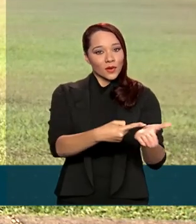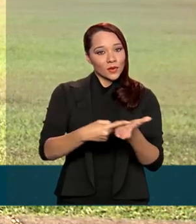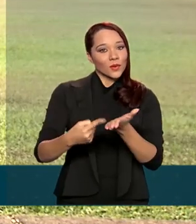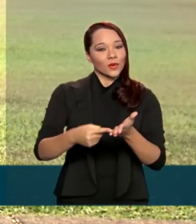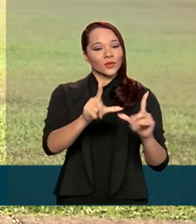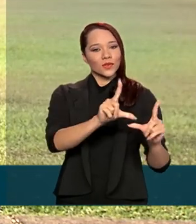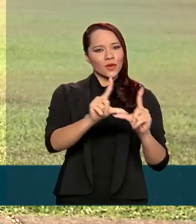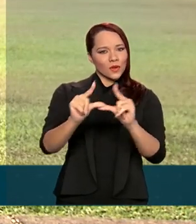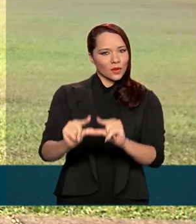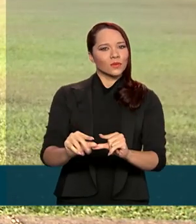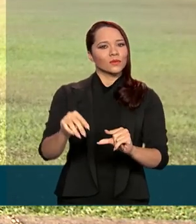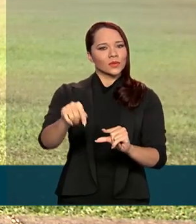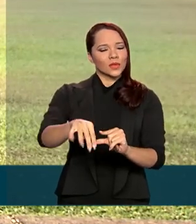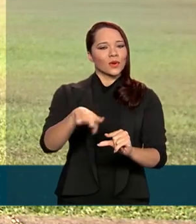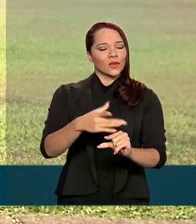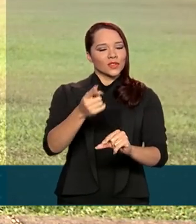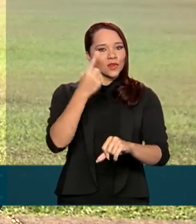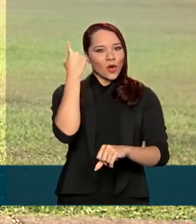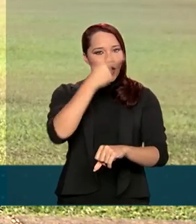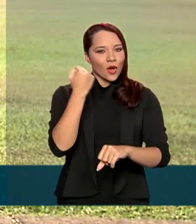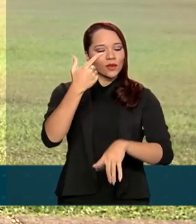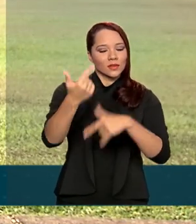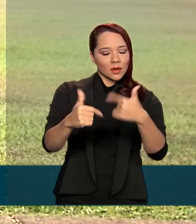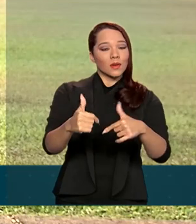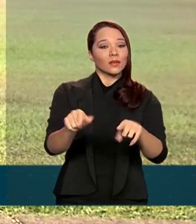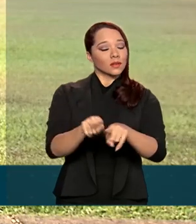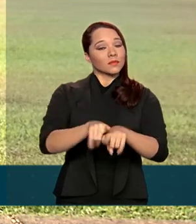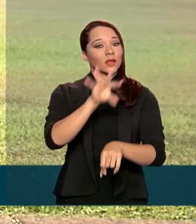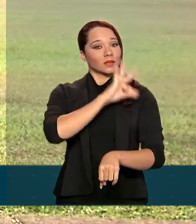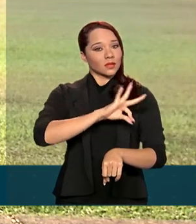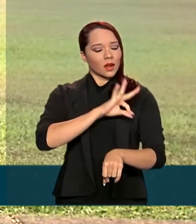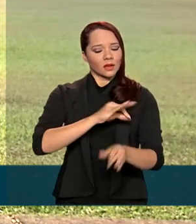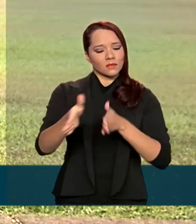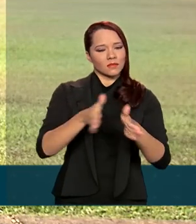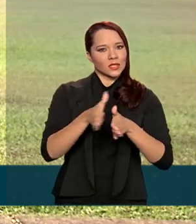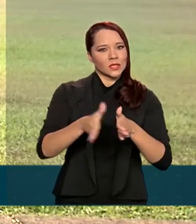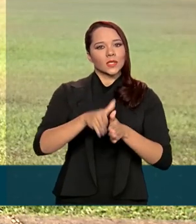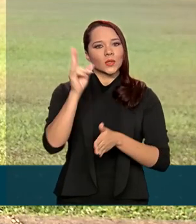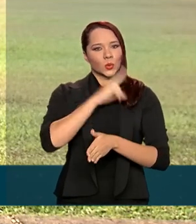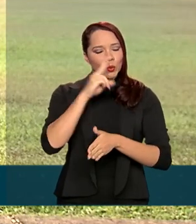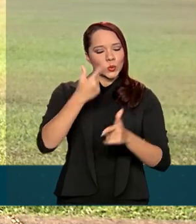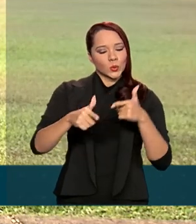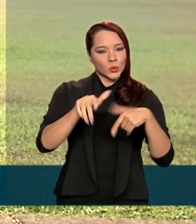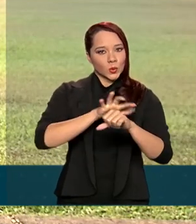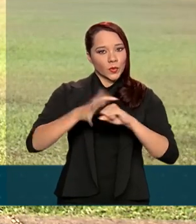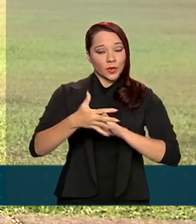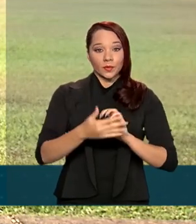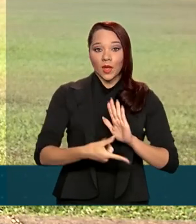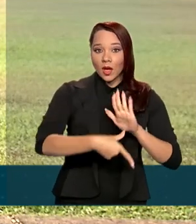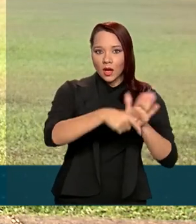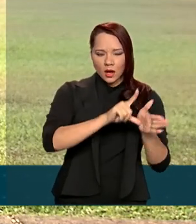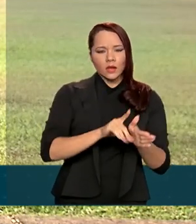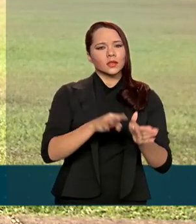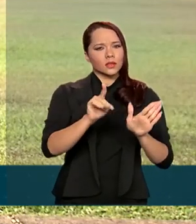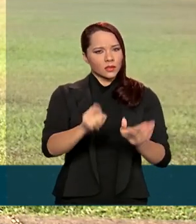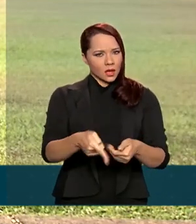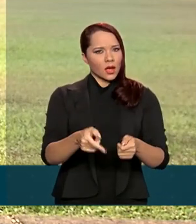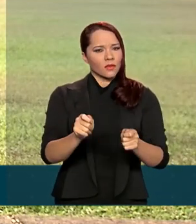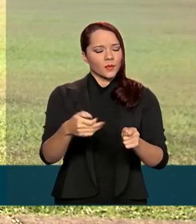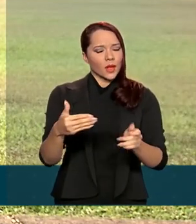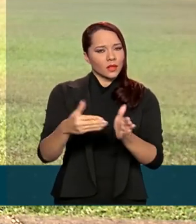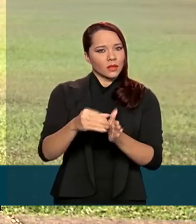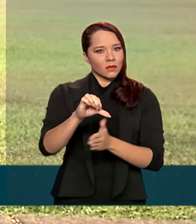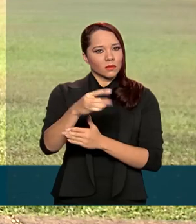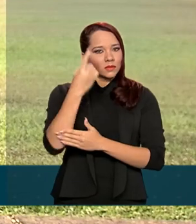redução proporcional de jornada e salário durante o estado de calamidade pública. Antes, o acordo poderia ser fechado por até 90